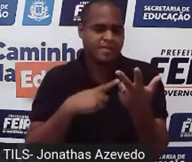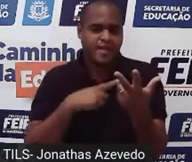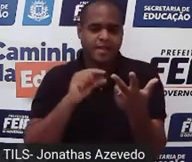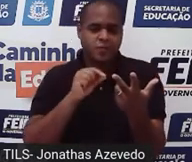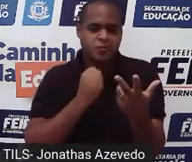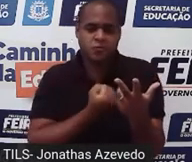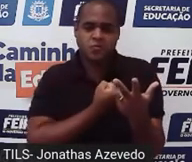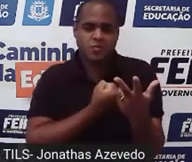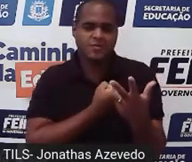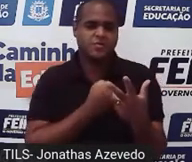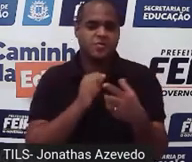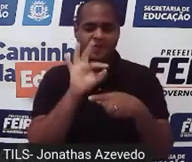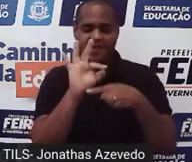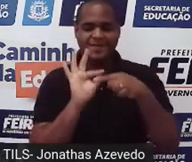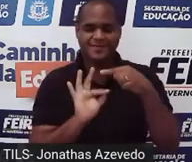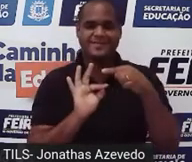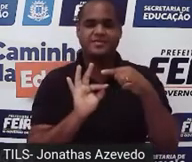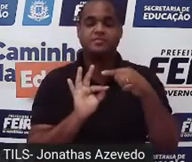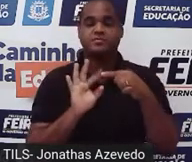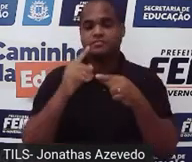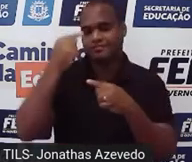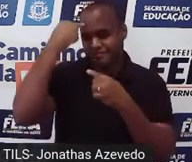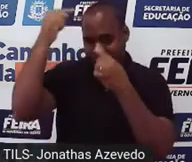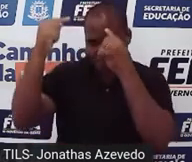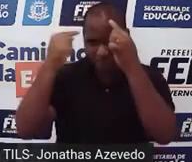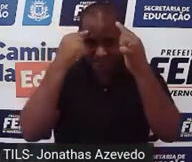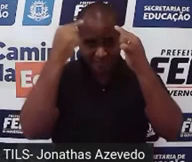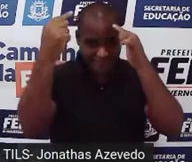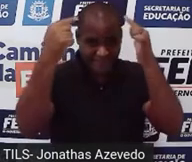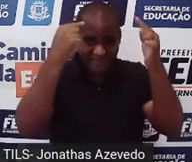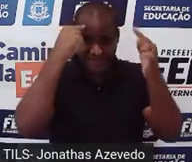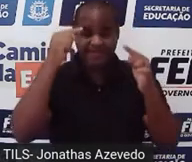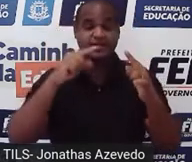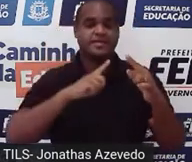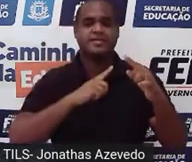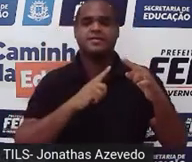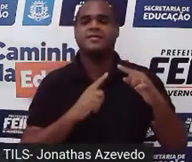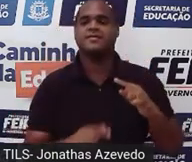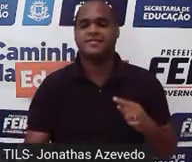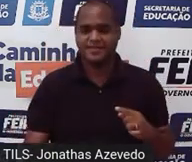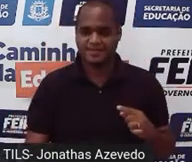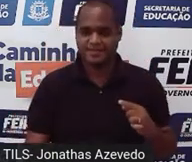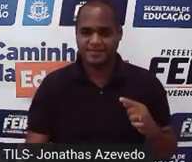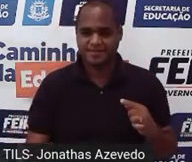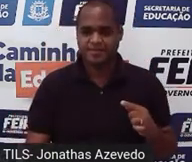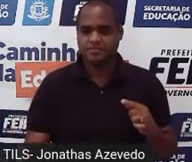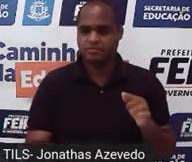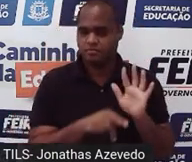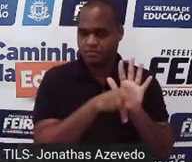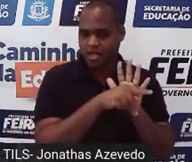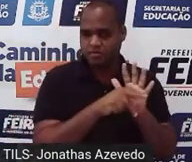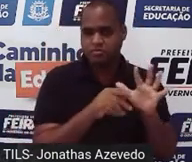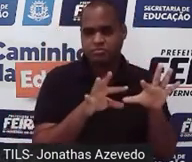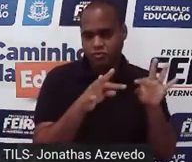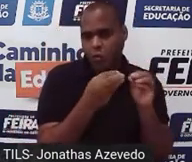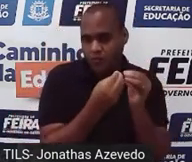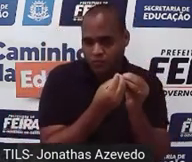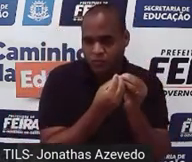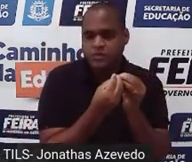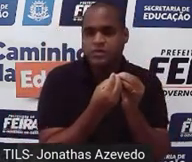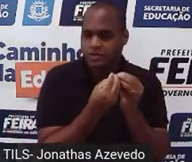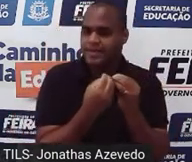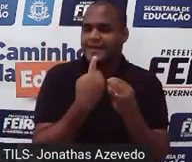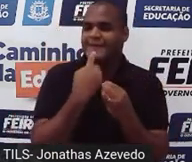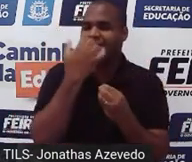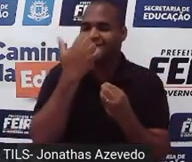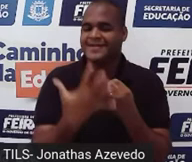fração, tá bom? E as ideias são o seguinte, olha só. Parte e todo. E aí eu trago como